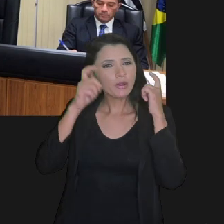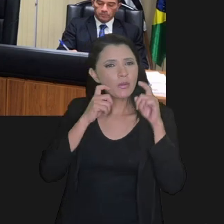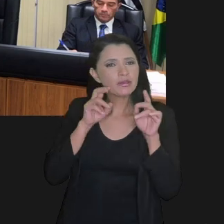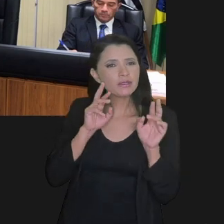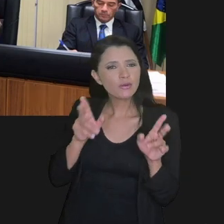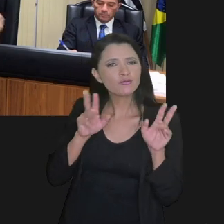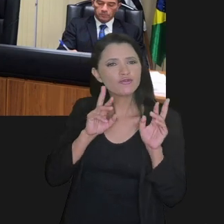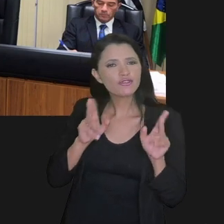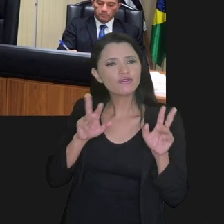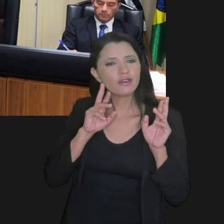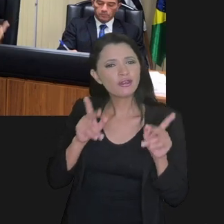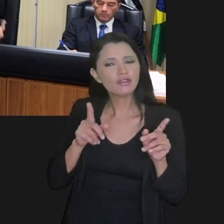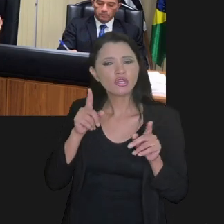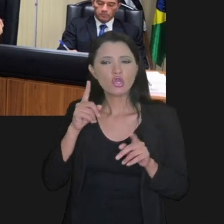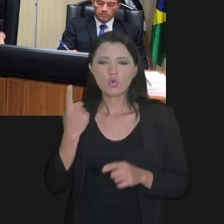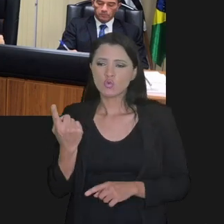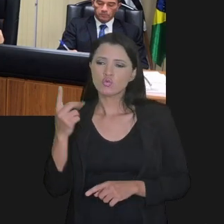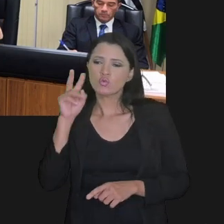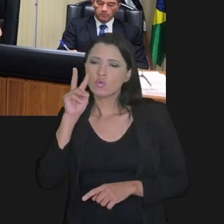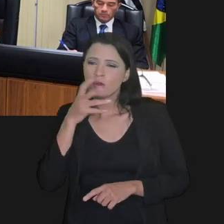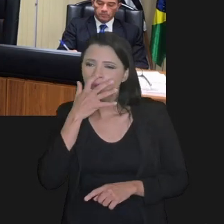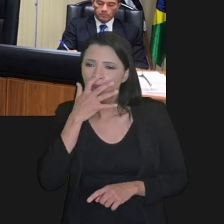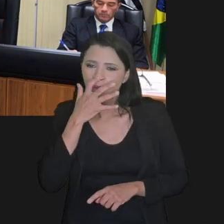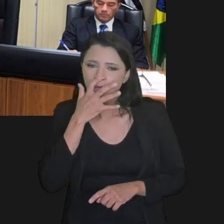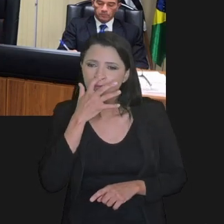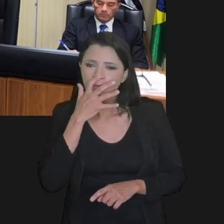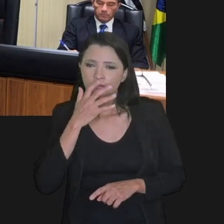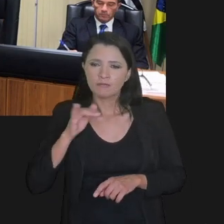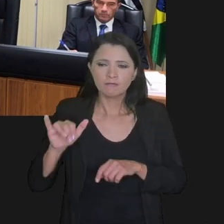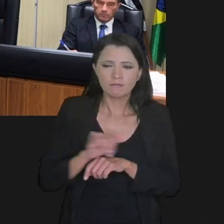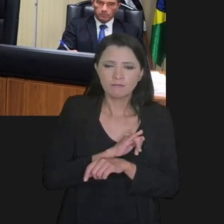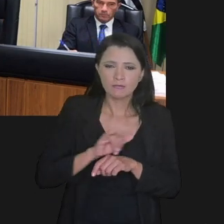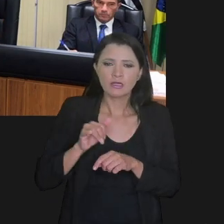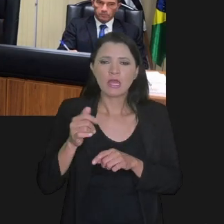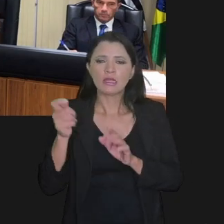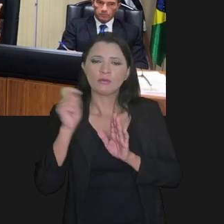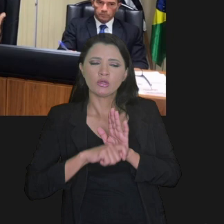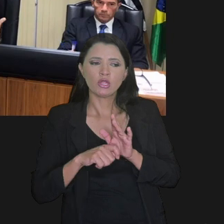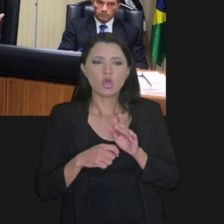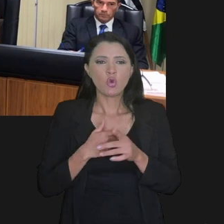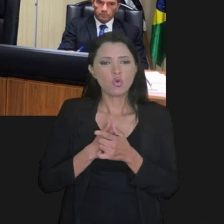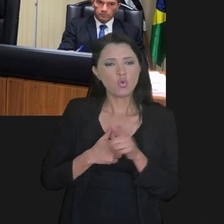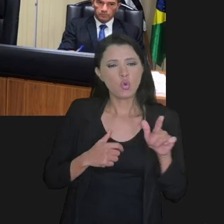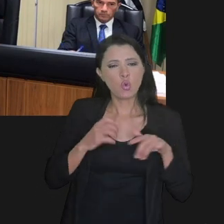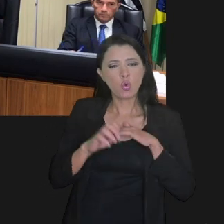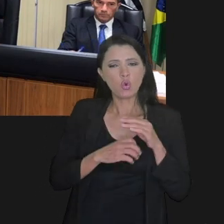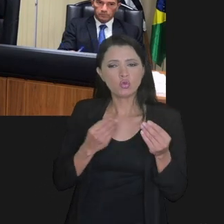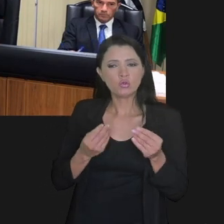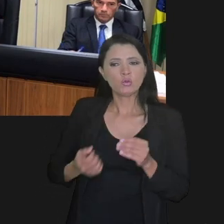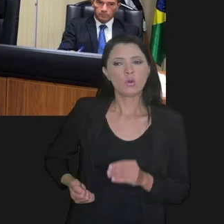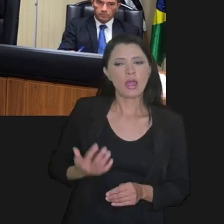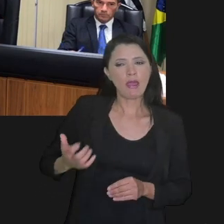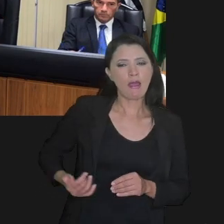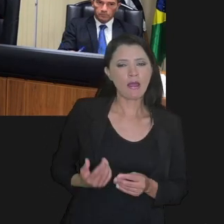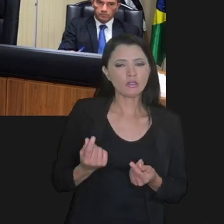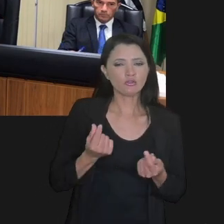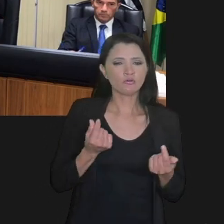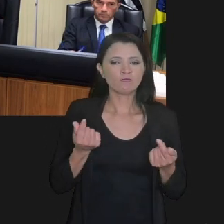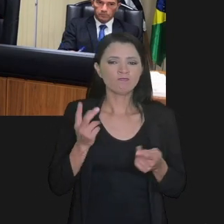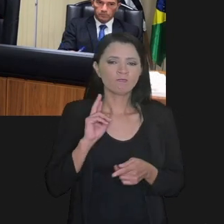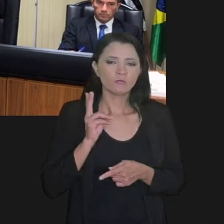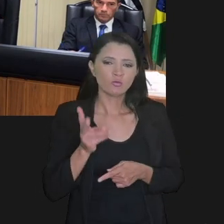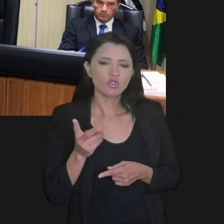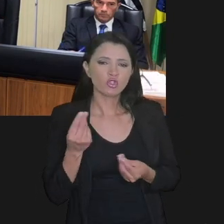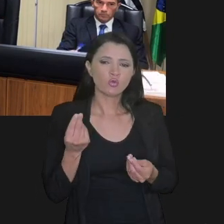empresários. As preocupações são muito distintas. Um está olhando a chance de êxito da tese tributária. O outro está olhando